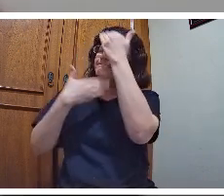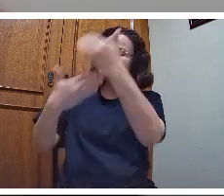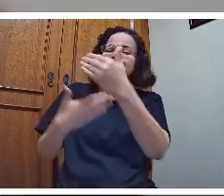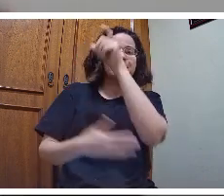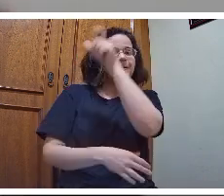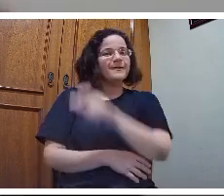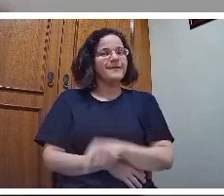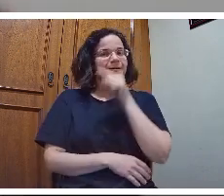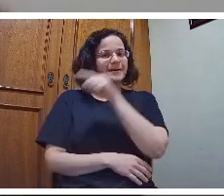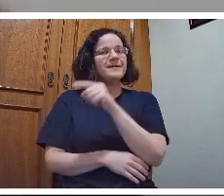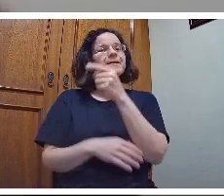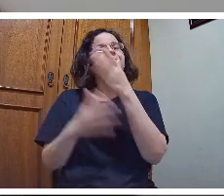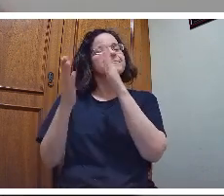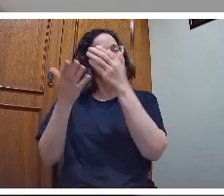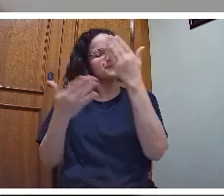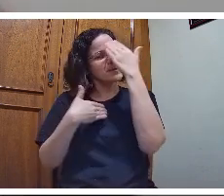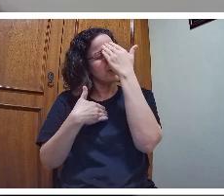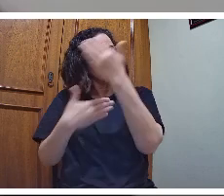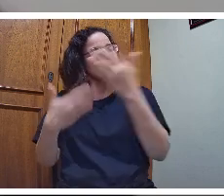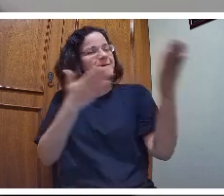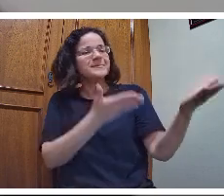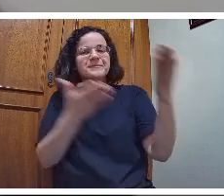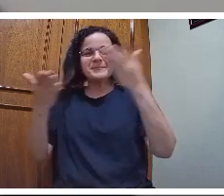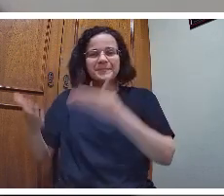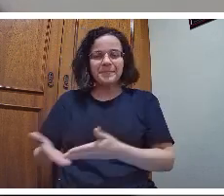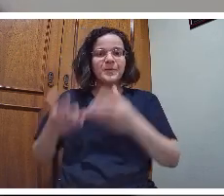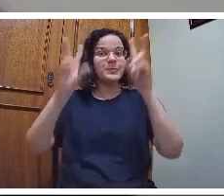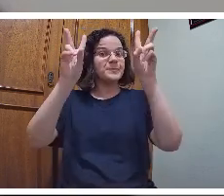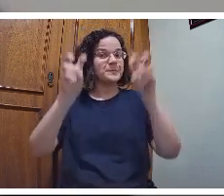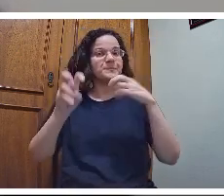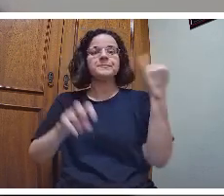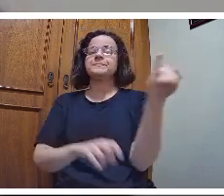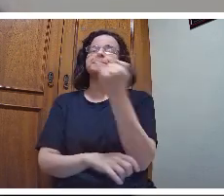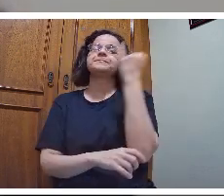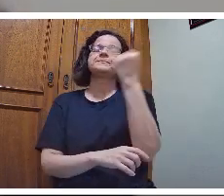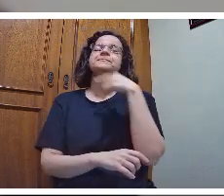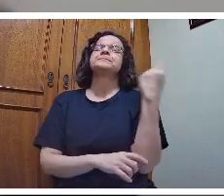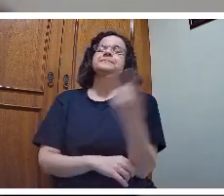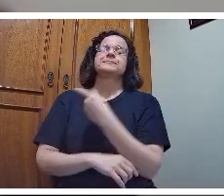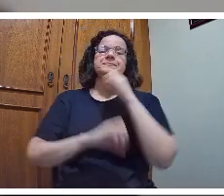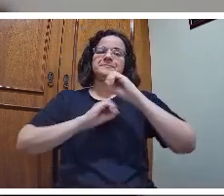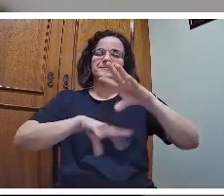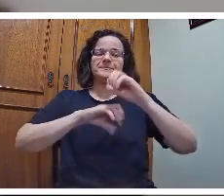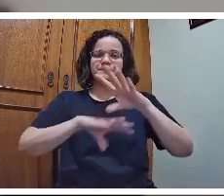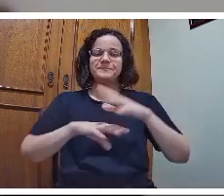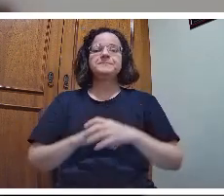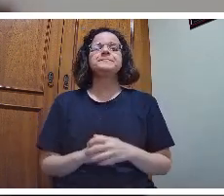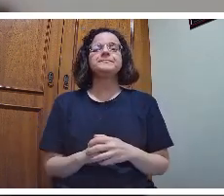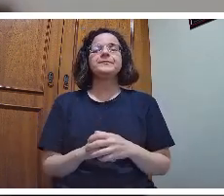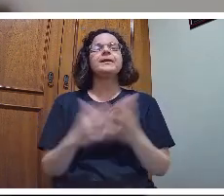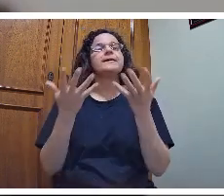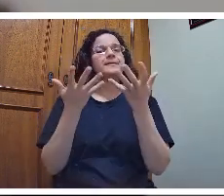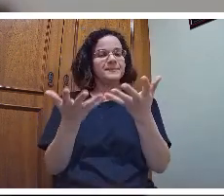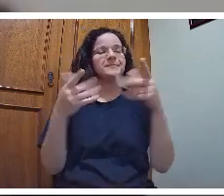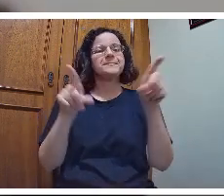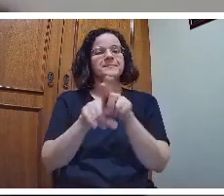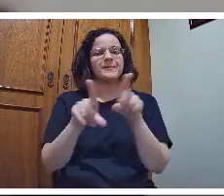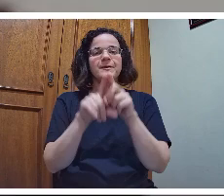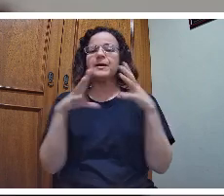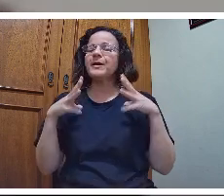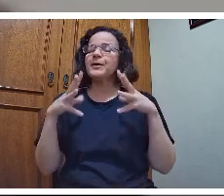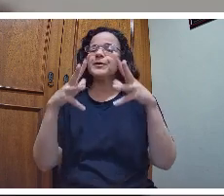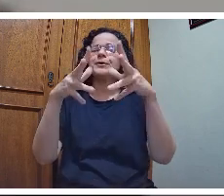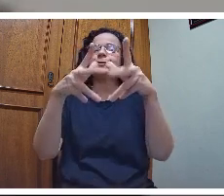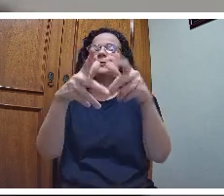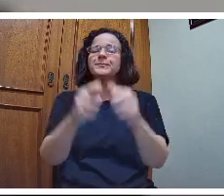o nosso convite em realizar essa formação de matemática tão importante para a nossa educação. Desejo também as boas